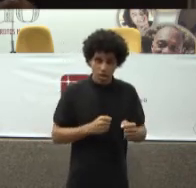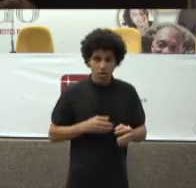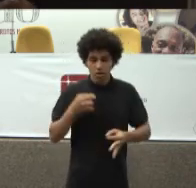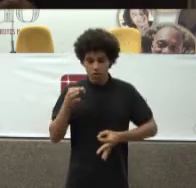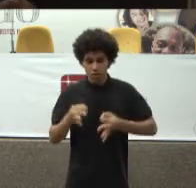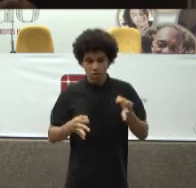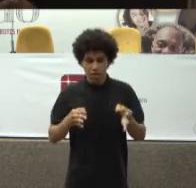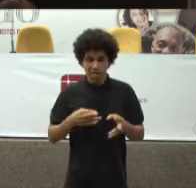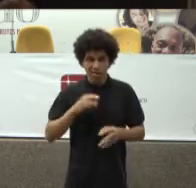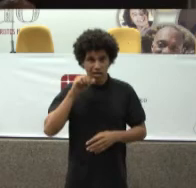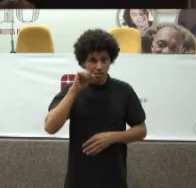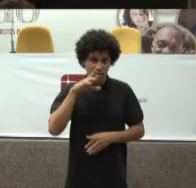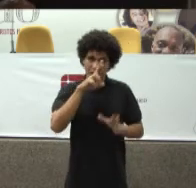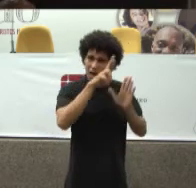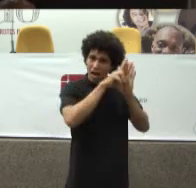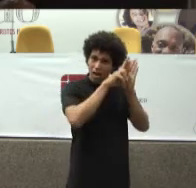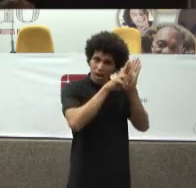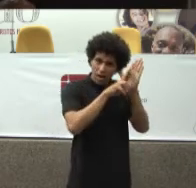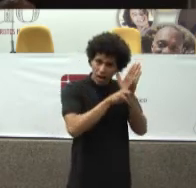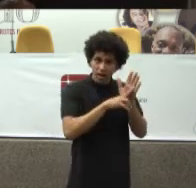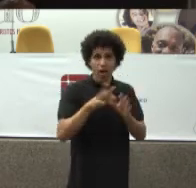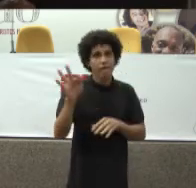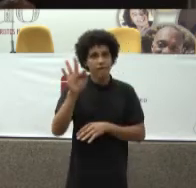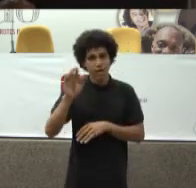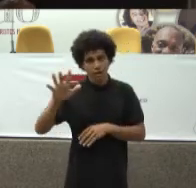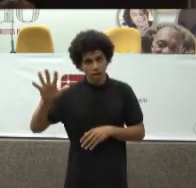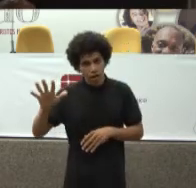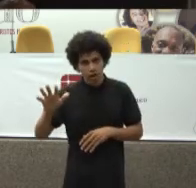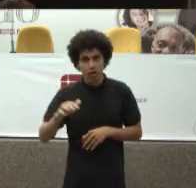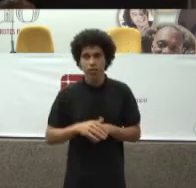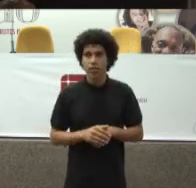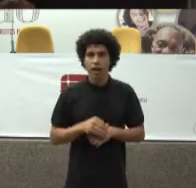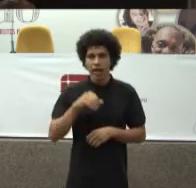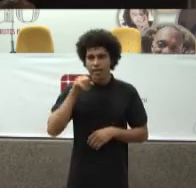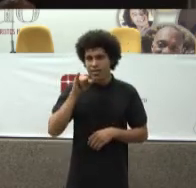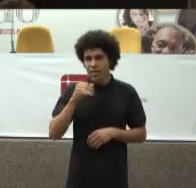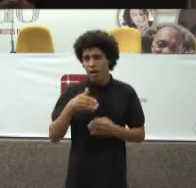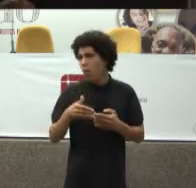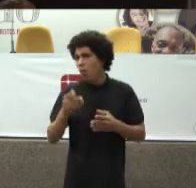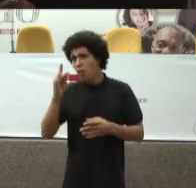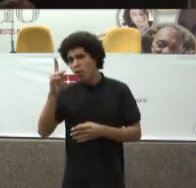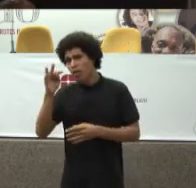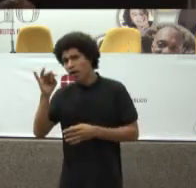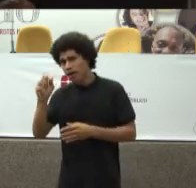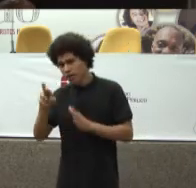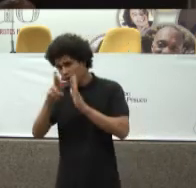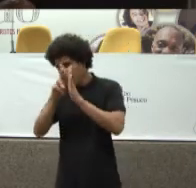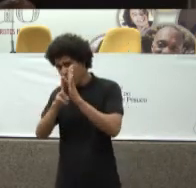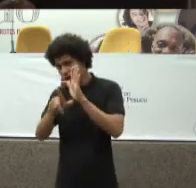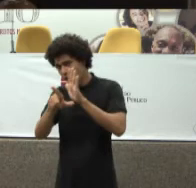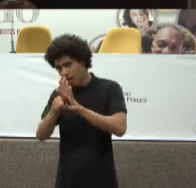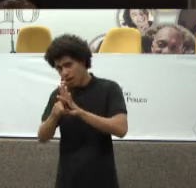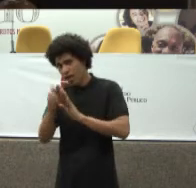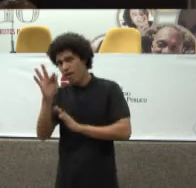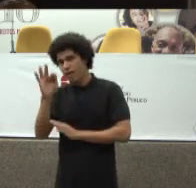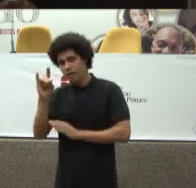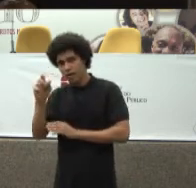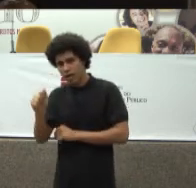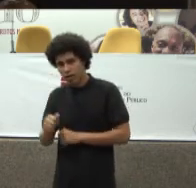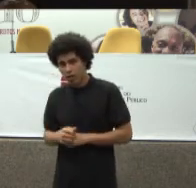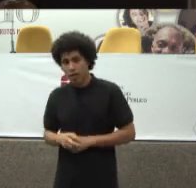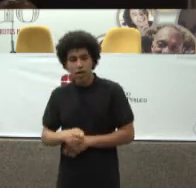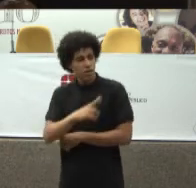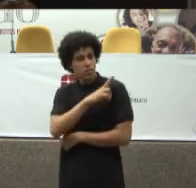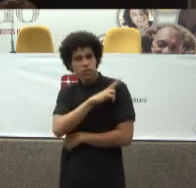as regras São federais Não é Se as portarias São federais A responsabilidade É do